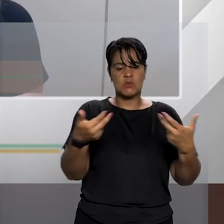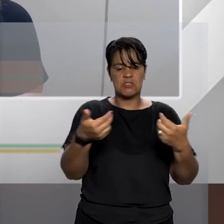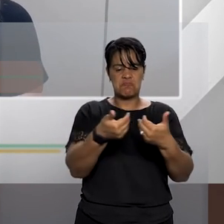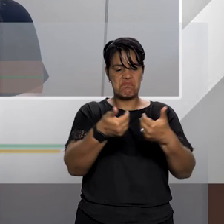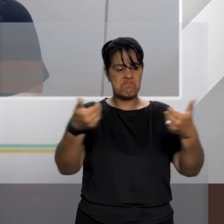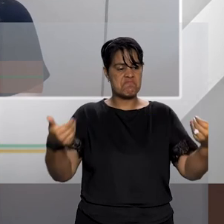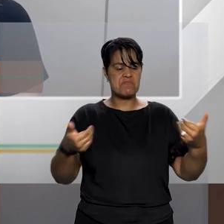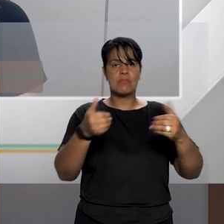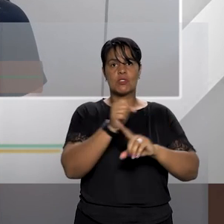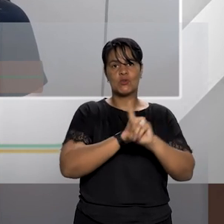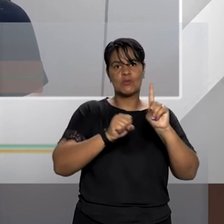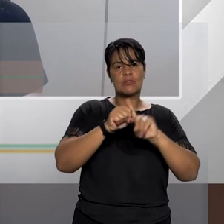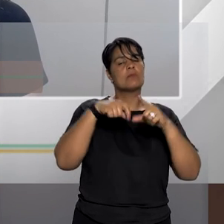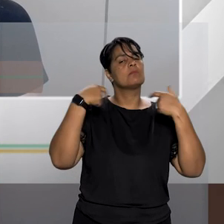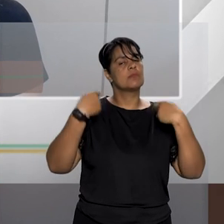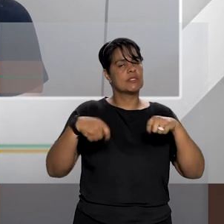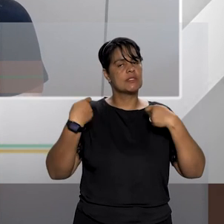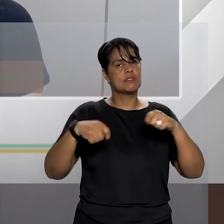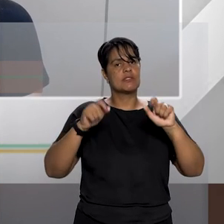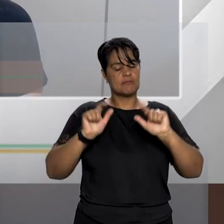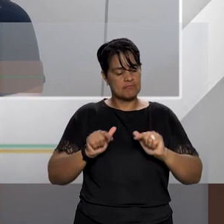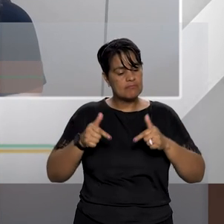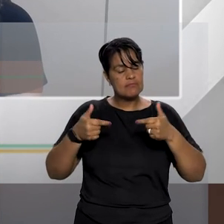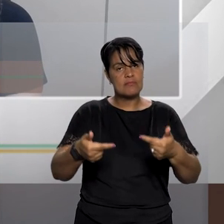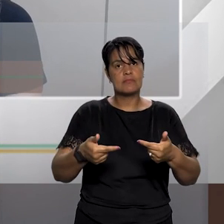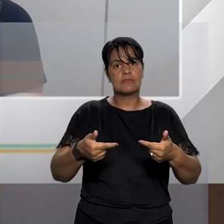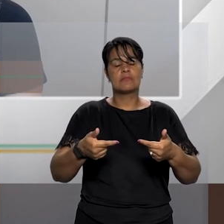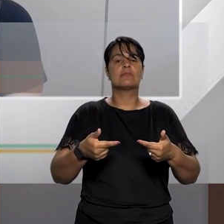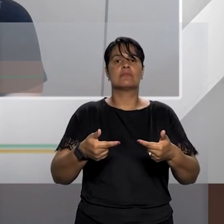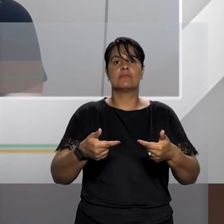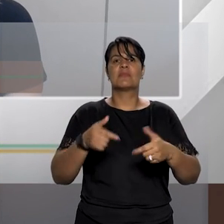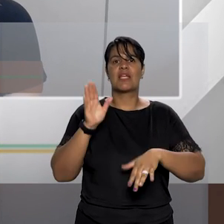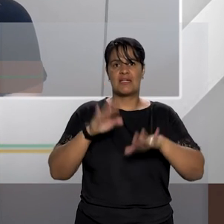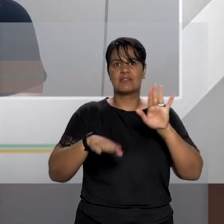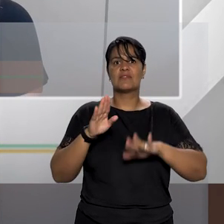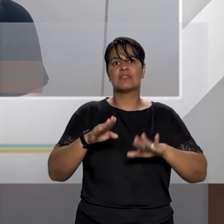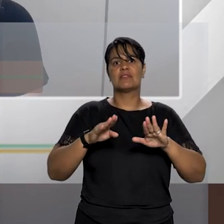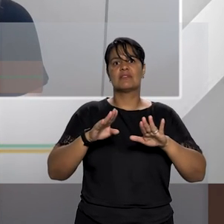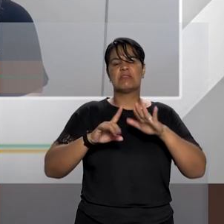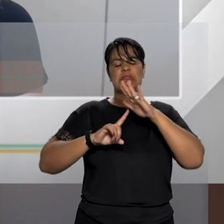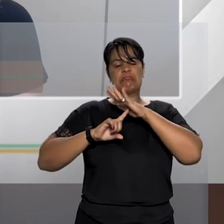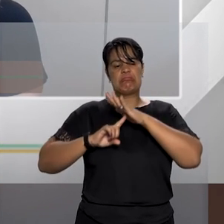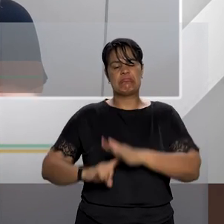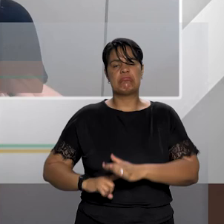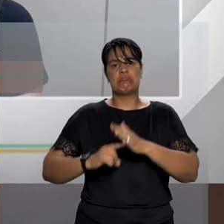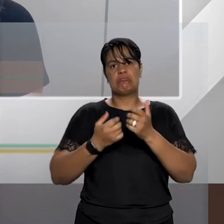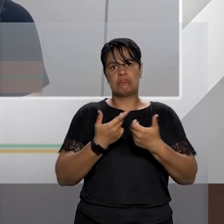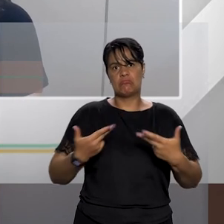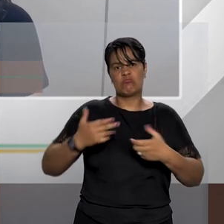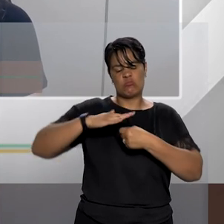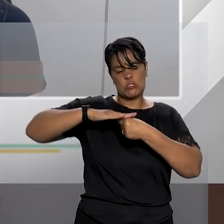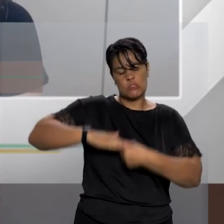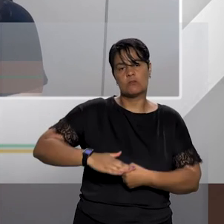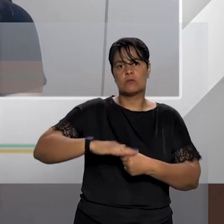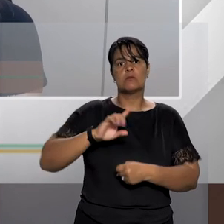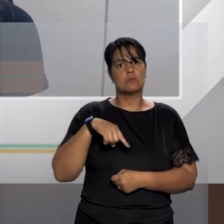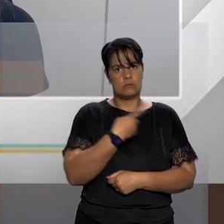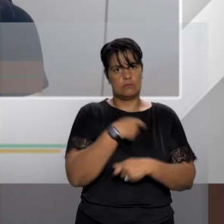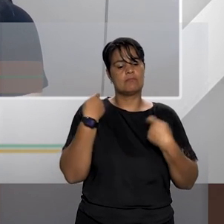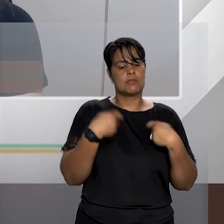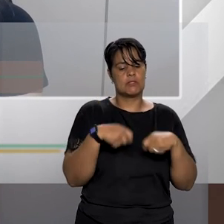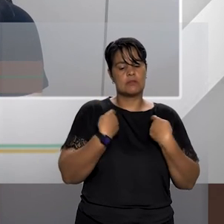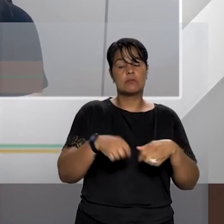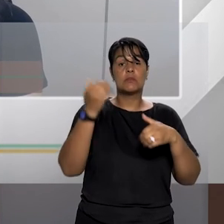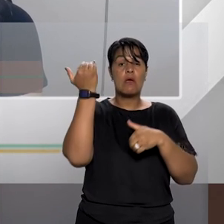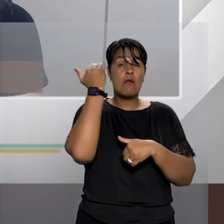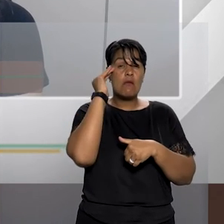excludentes que por vezes desumaniza e nós precisamos de fato entender essa riqueza que